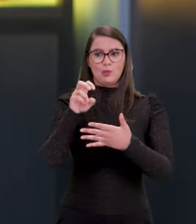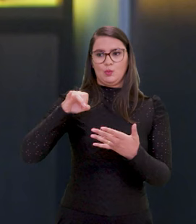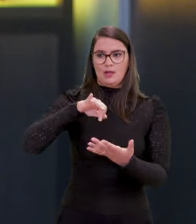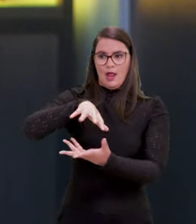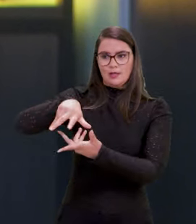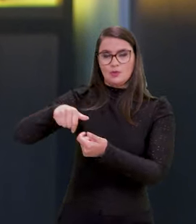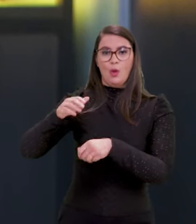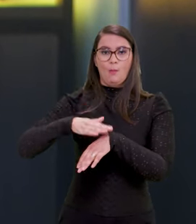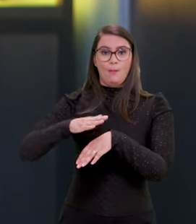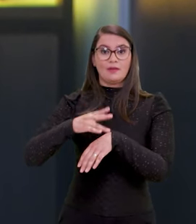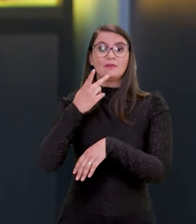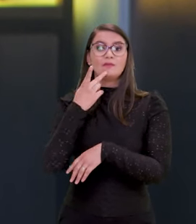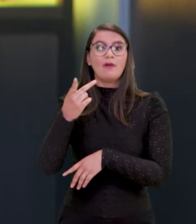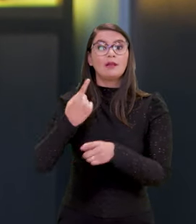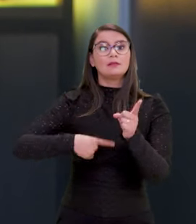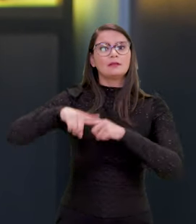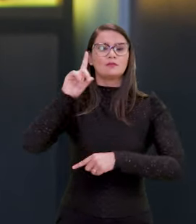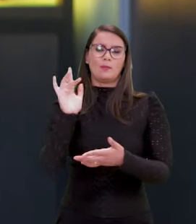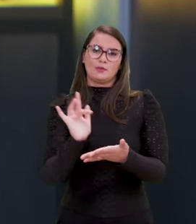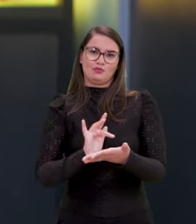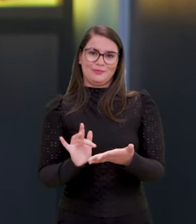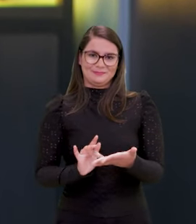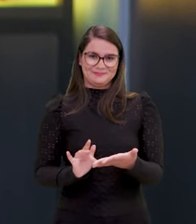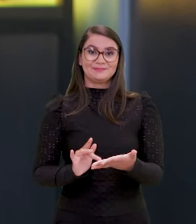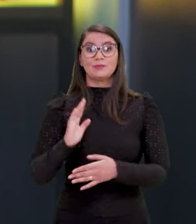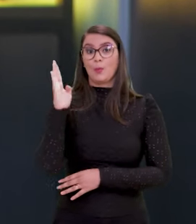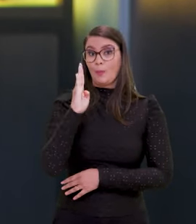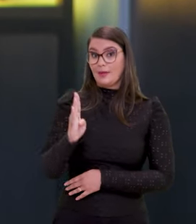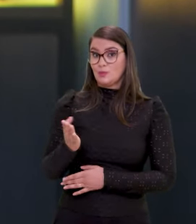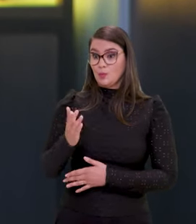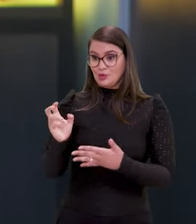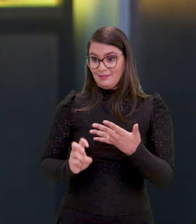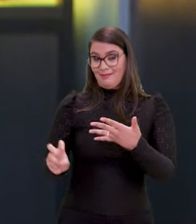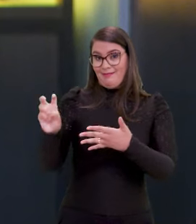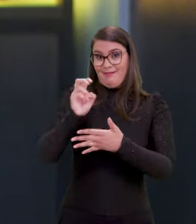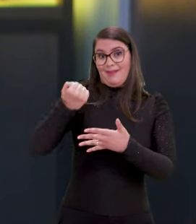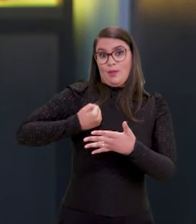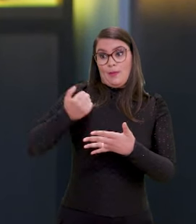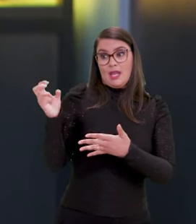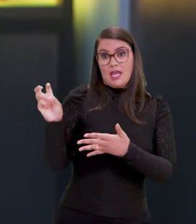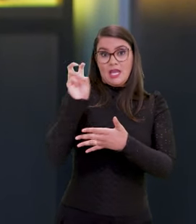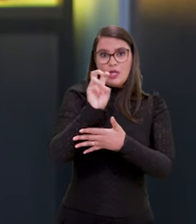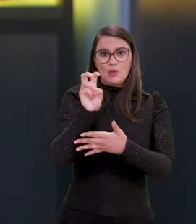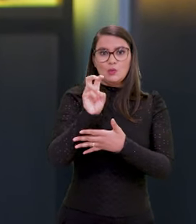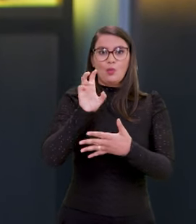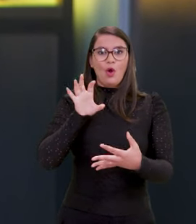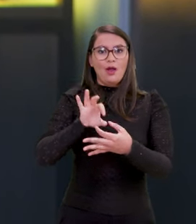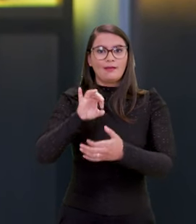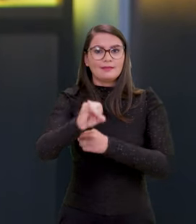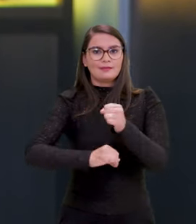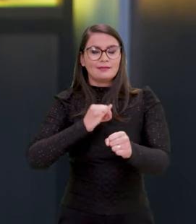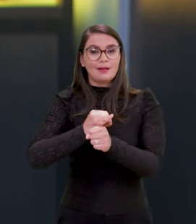internacional, quando a gente está falando de transformação digital. O Brasil hoje é a quinta maior população conectada do